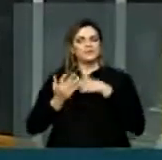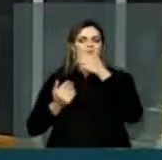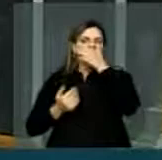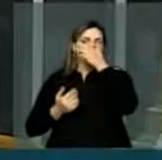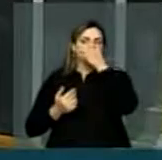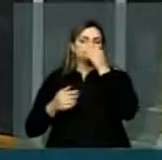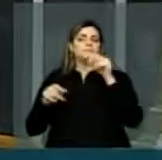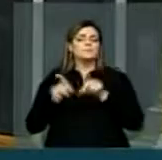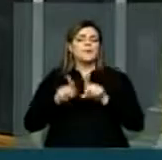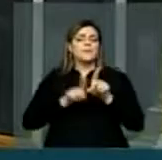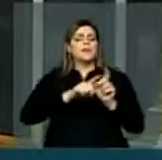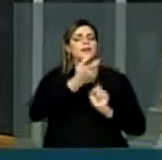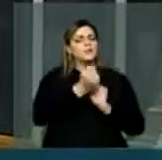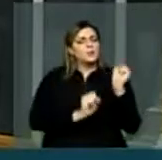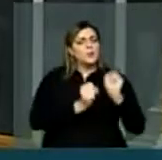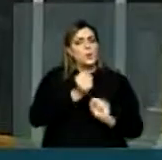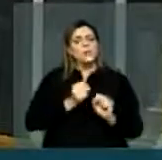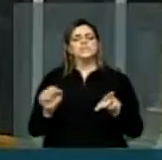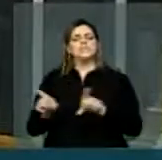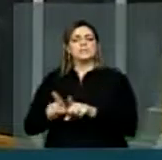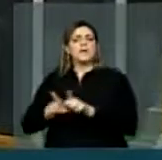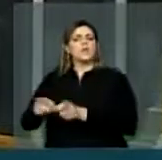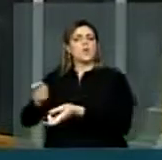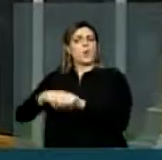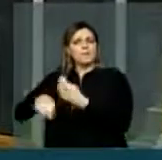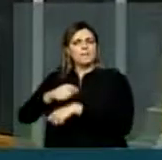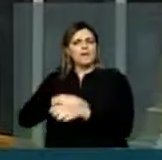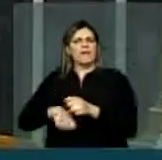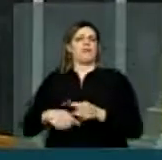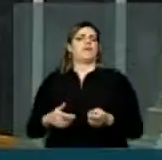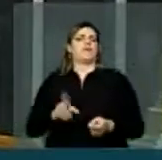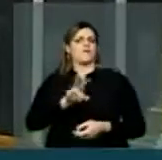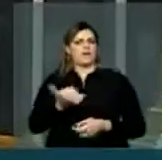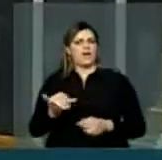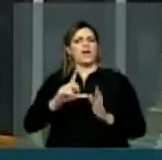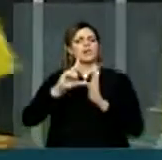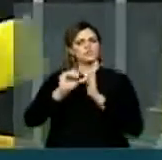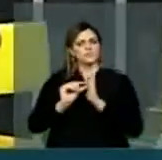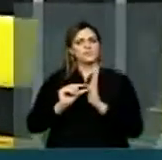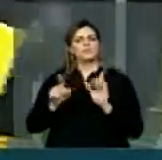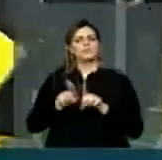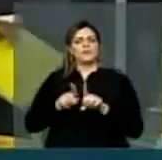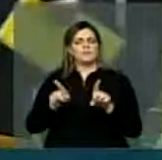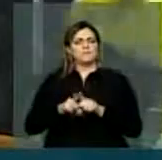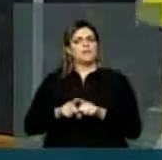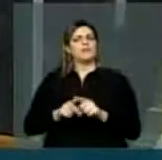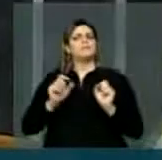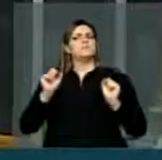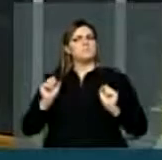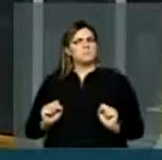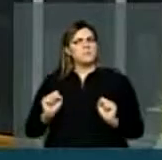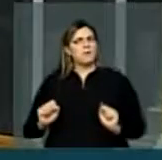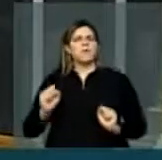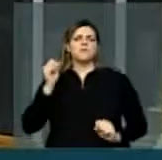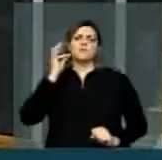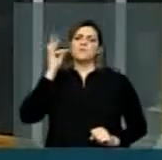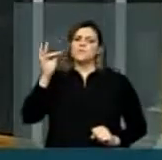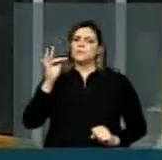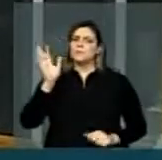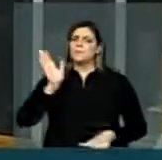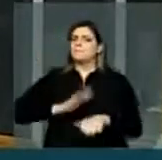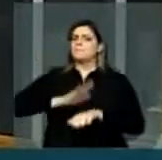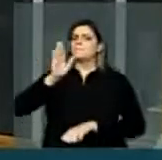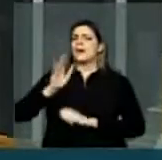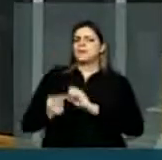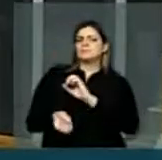a indústria e o comércio vai receber um incentivo, e isso pode trazer para o nosso país mais indústrias, principalmente